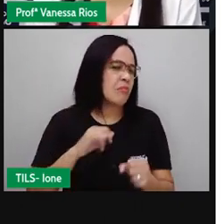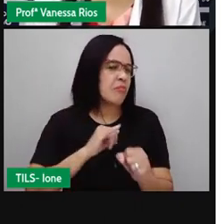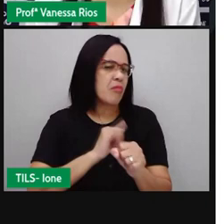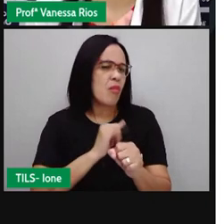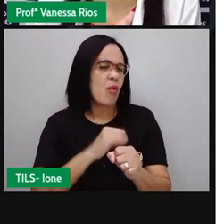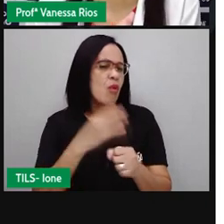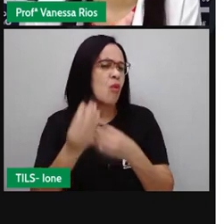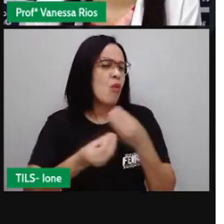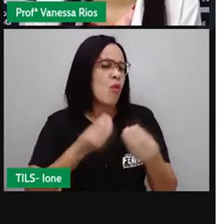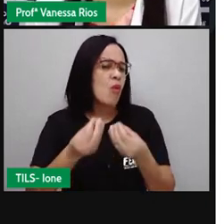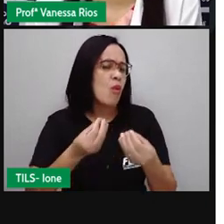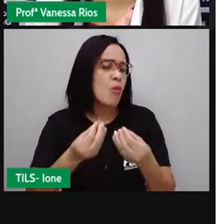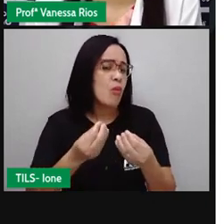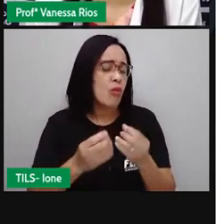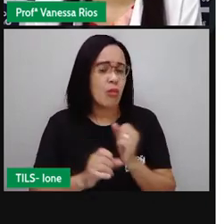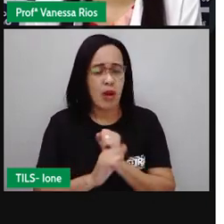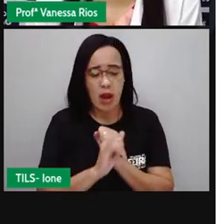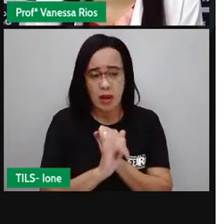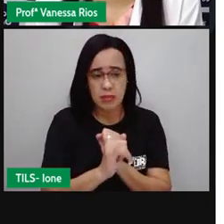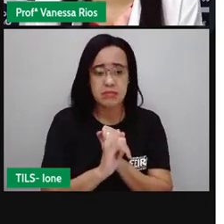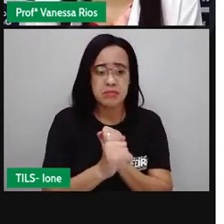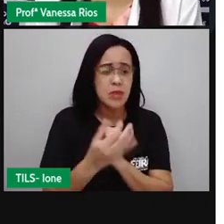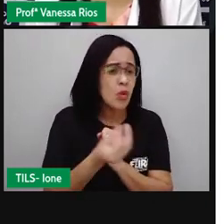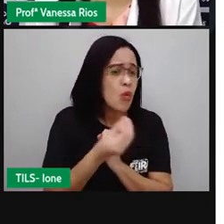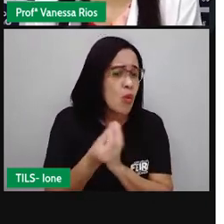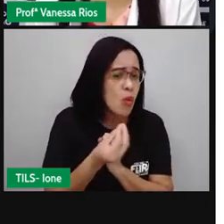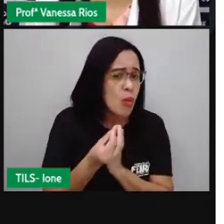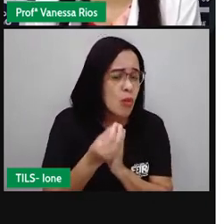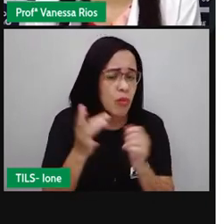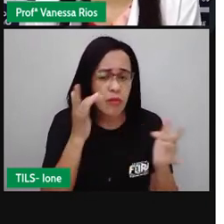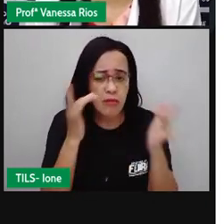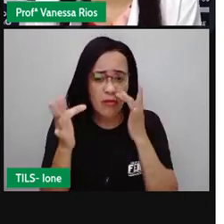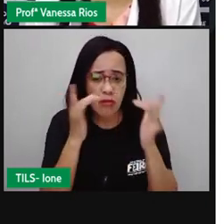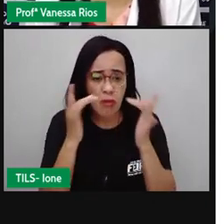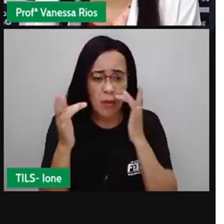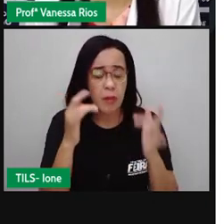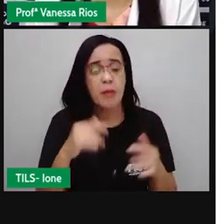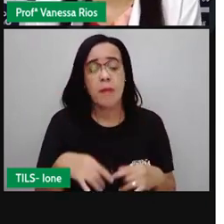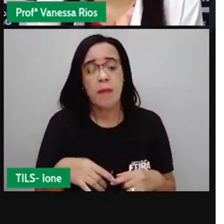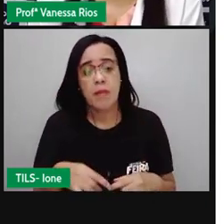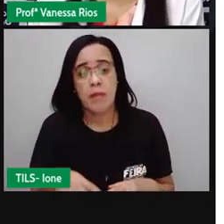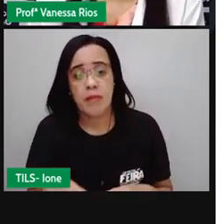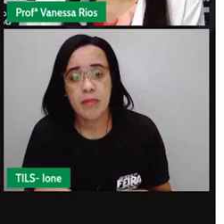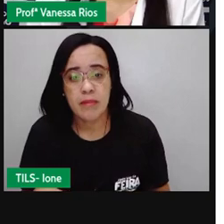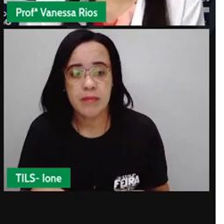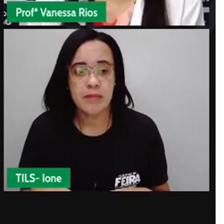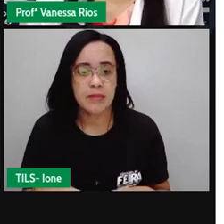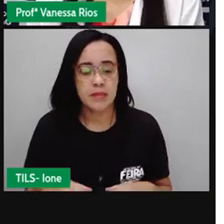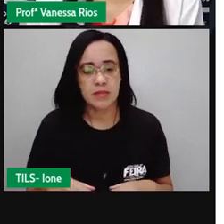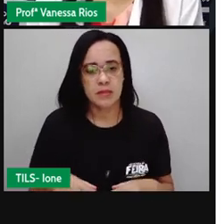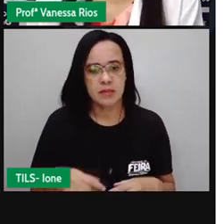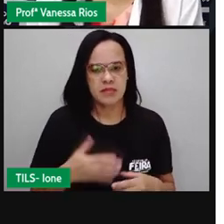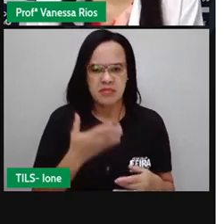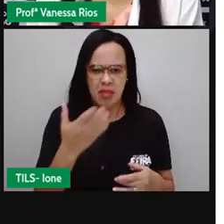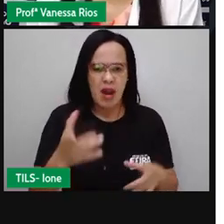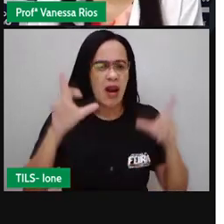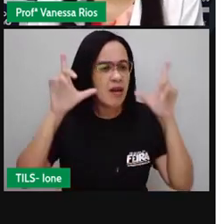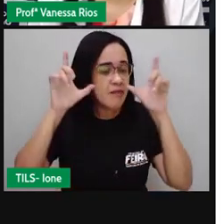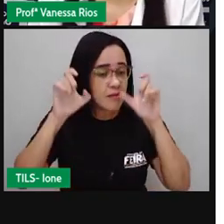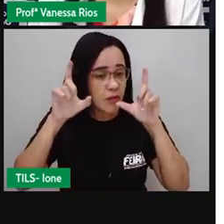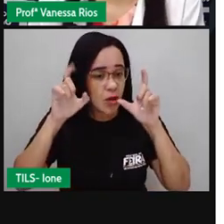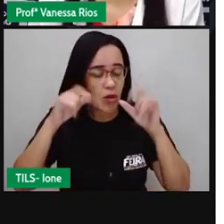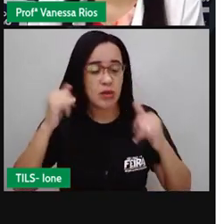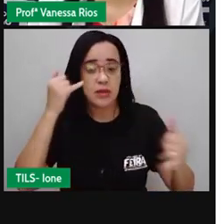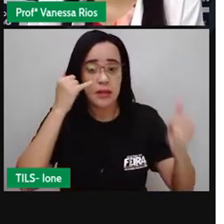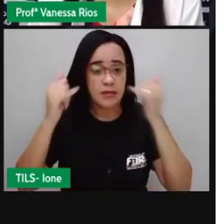imagens, né? Com informações que talvez não são tão do nosso cotidiano,